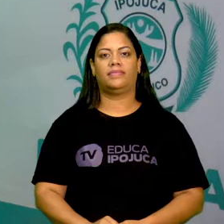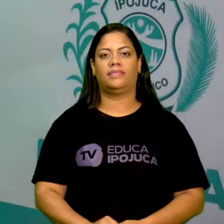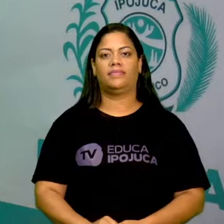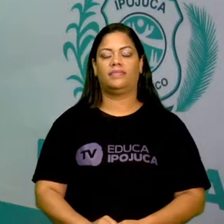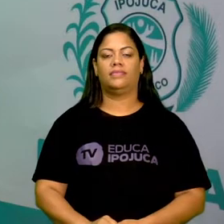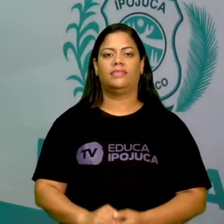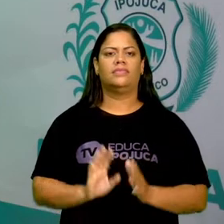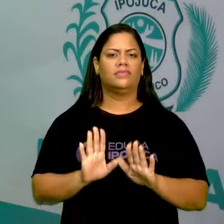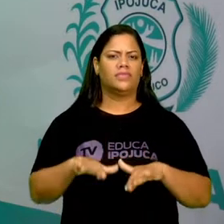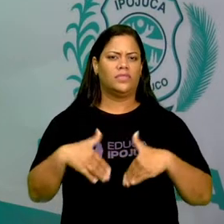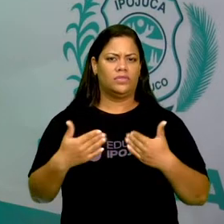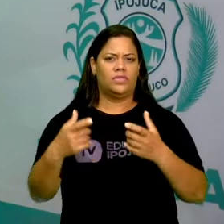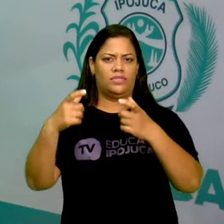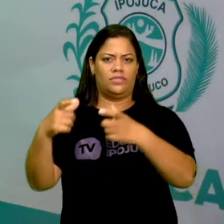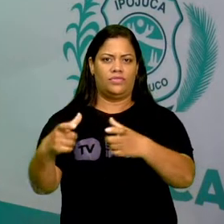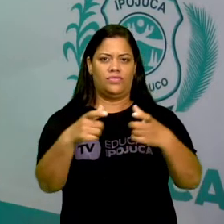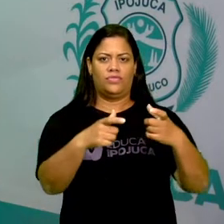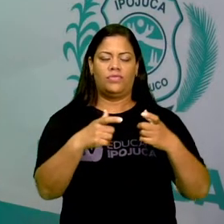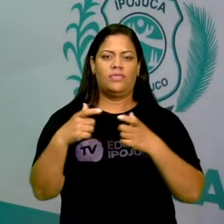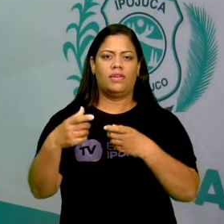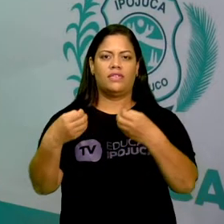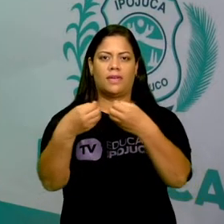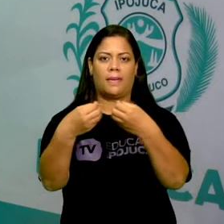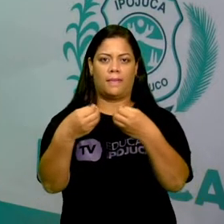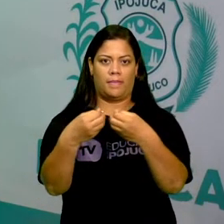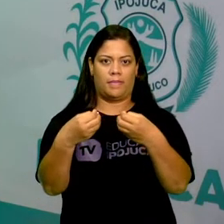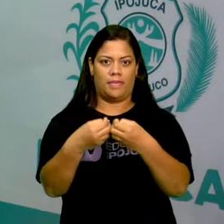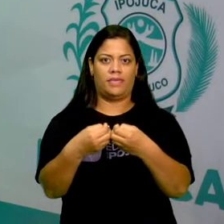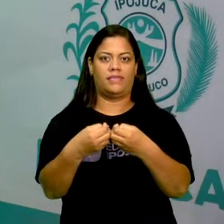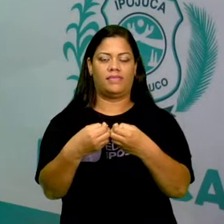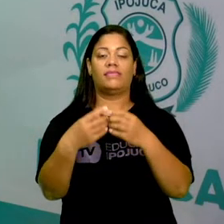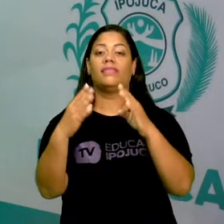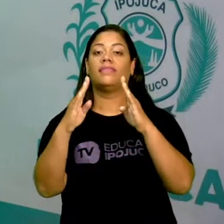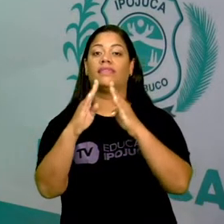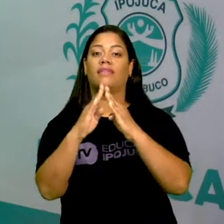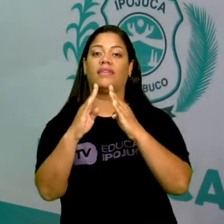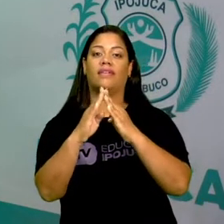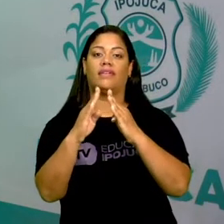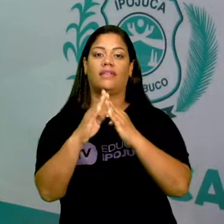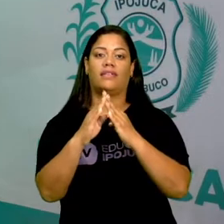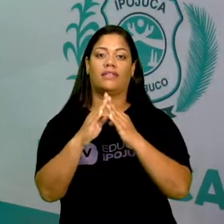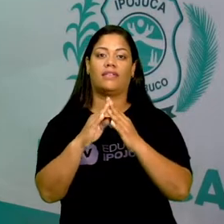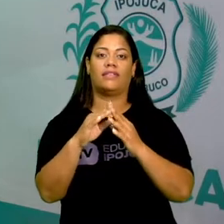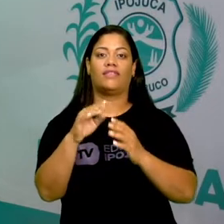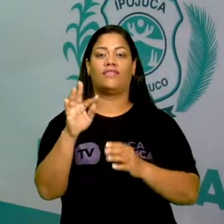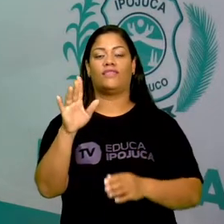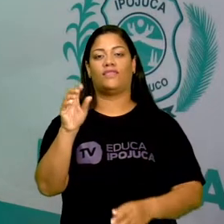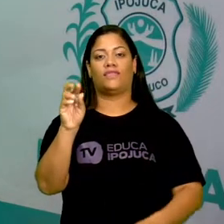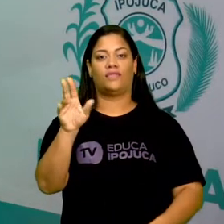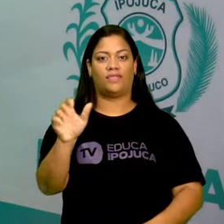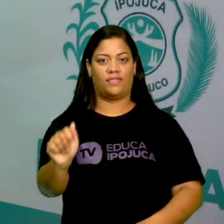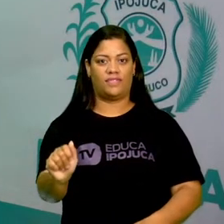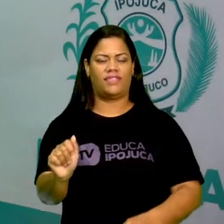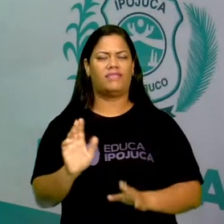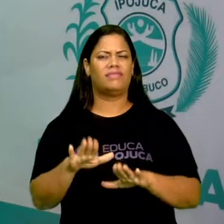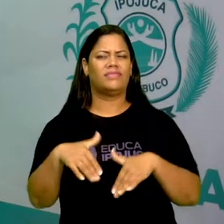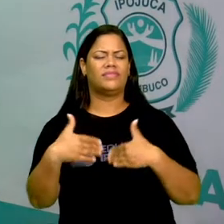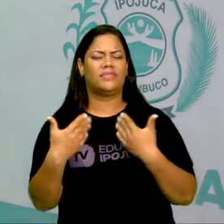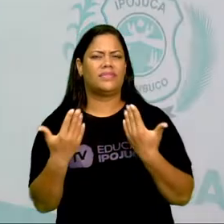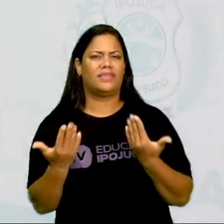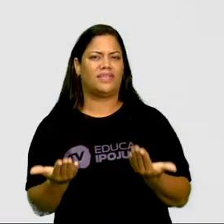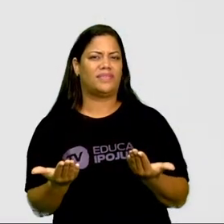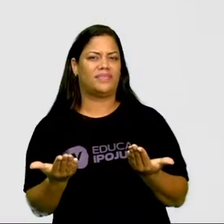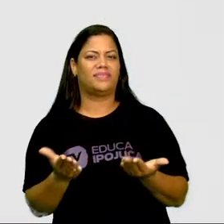Quais os pontos de referência mais próximos da casa de Flora? Então vamos observar aí, ó,